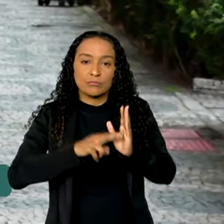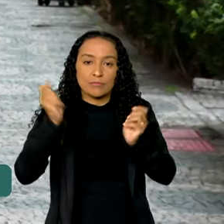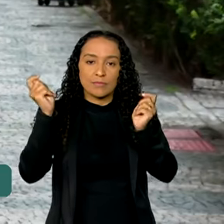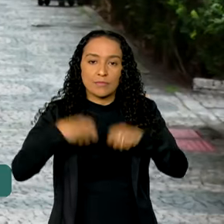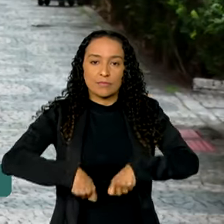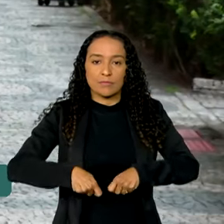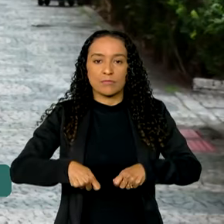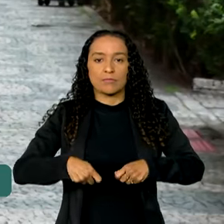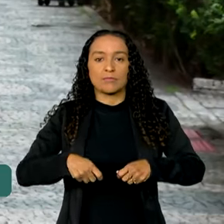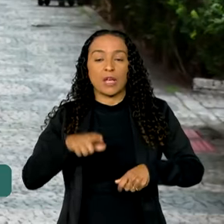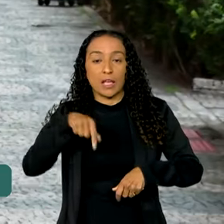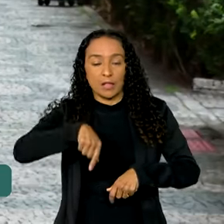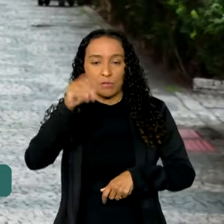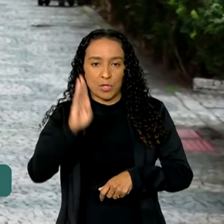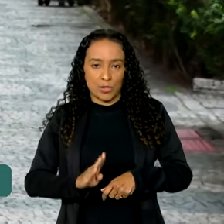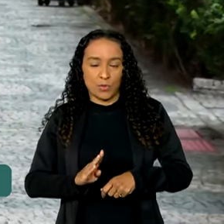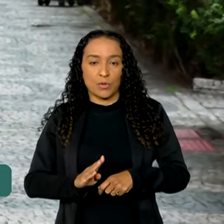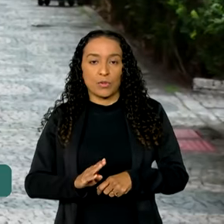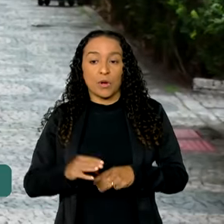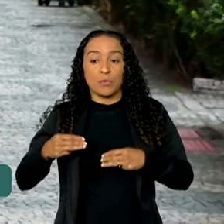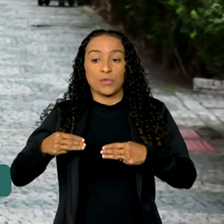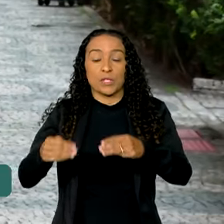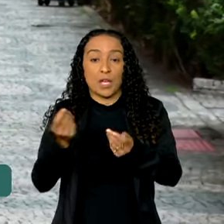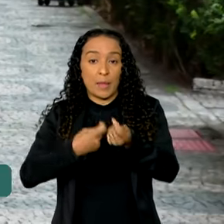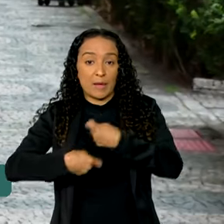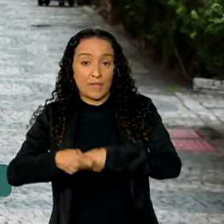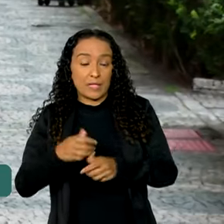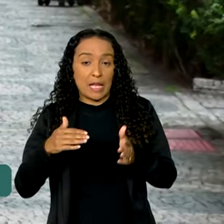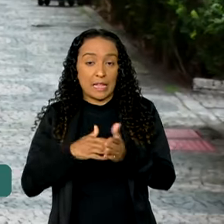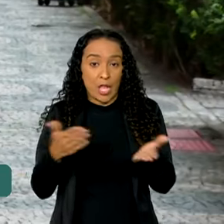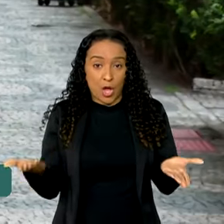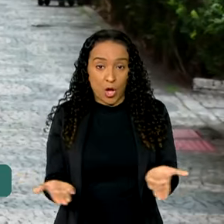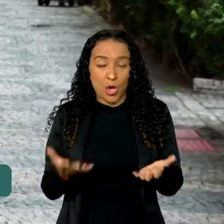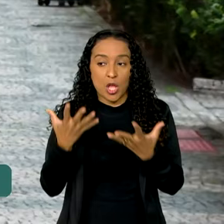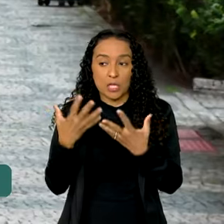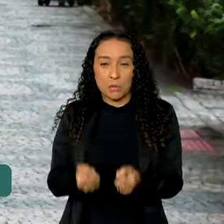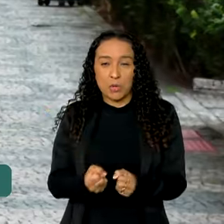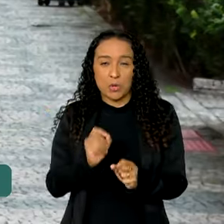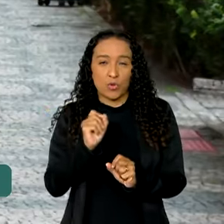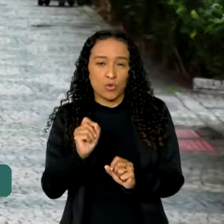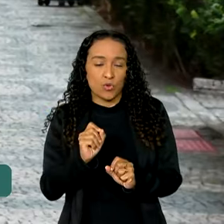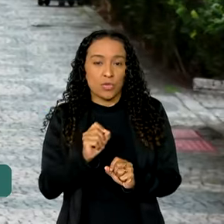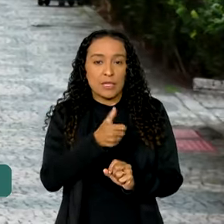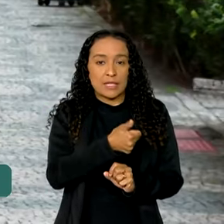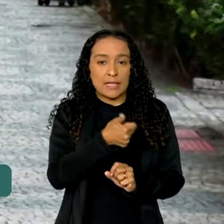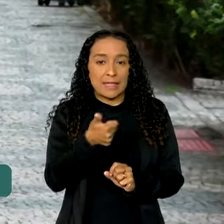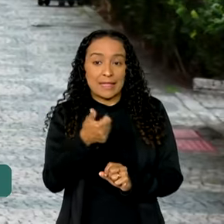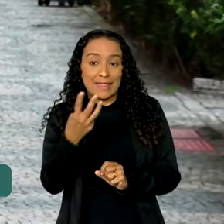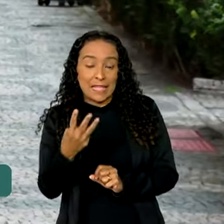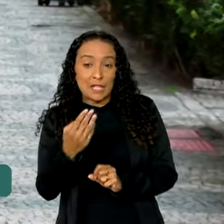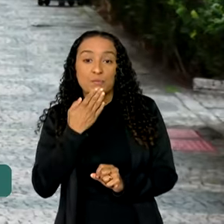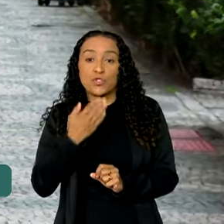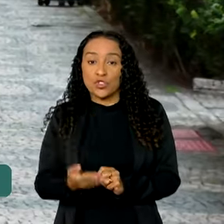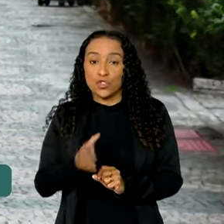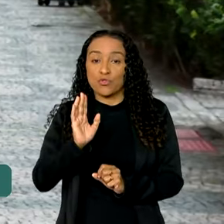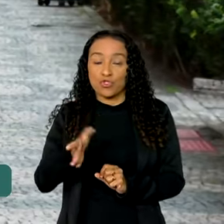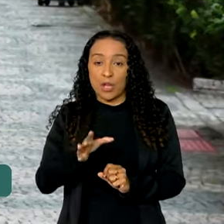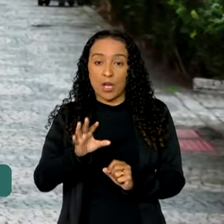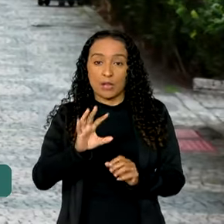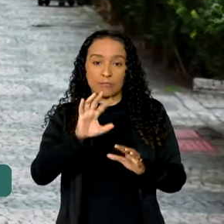apostas no Brasil. Segundo o Ministério da Fazenda, até o momento foram recebidos 113 pedidos de